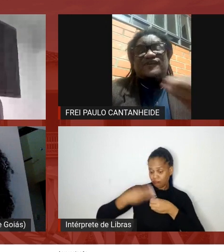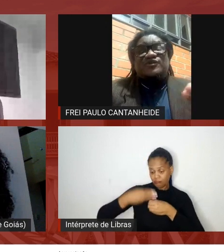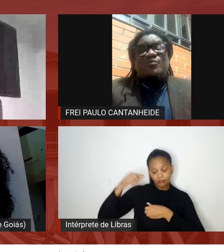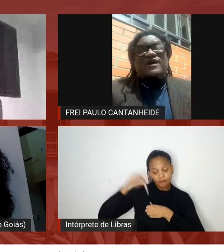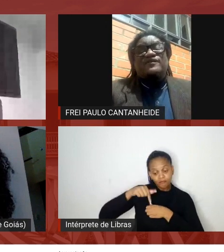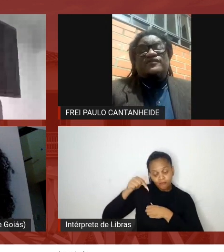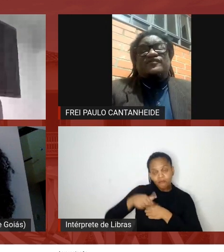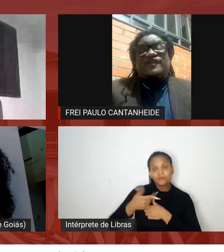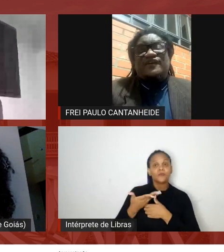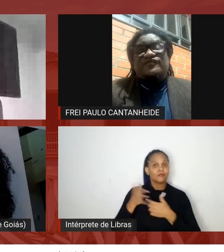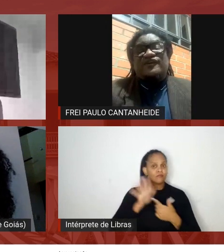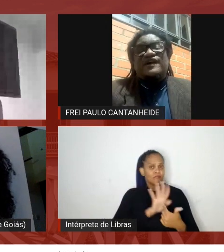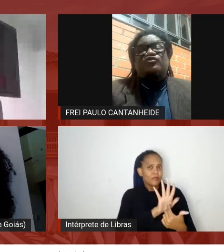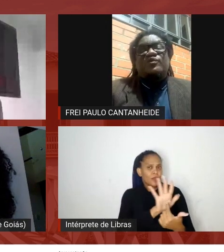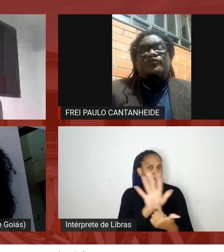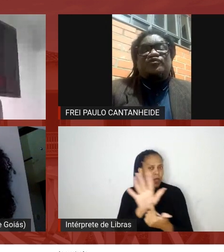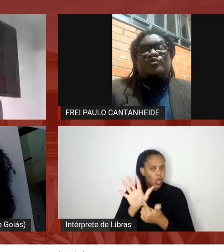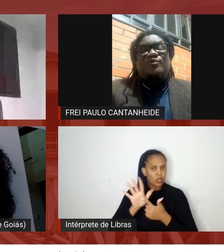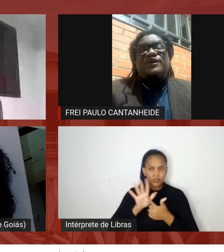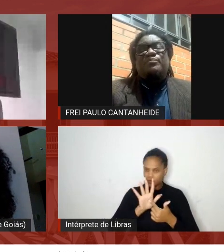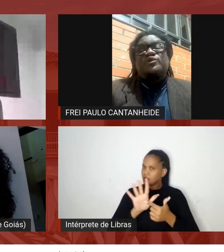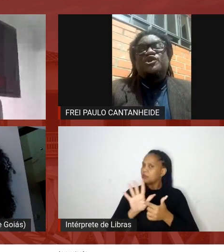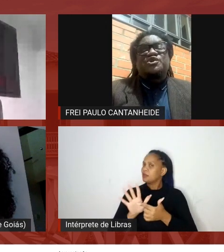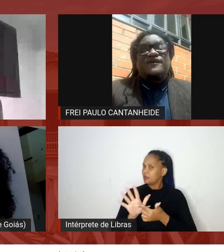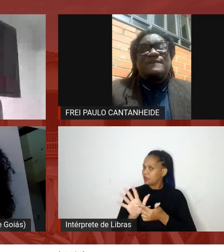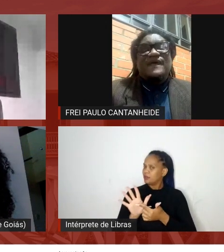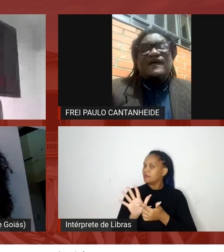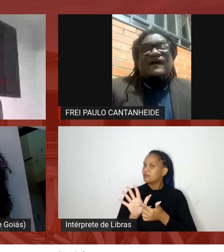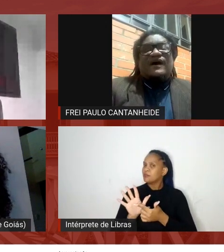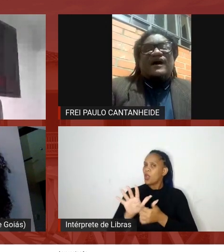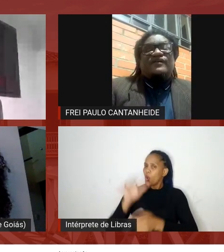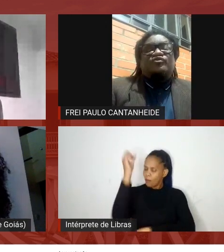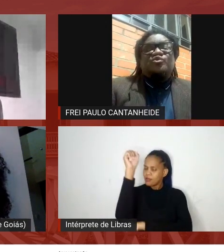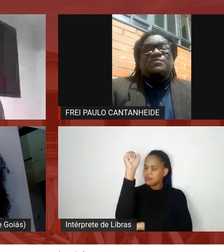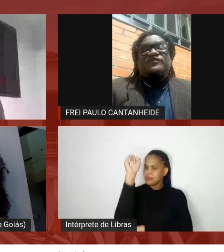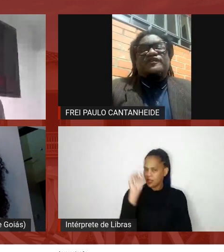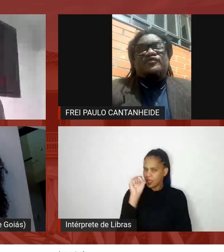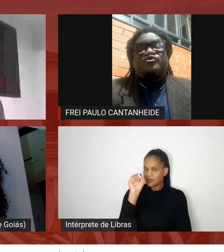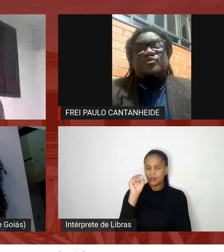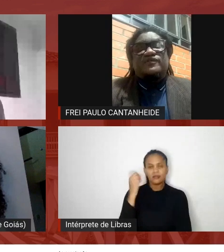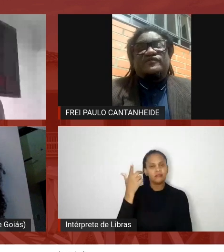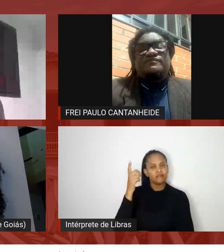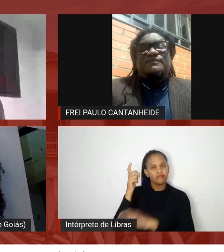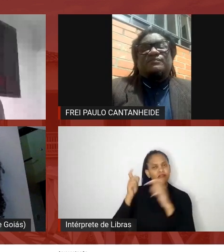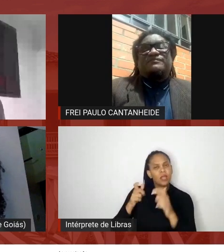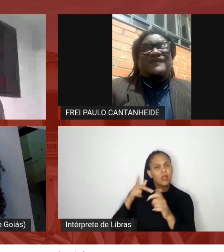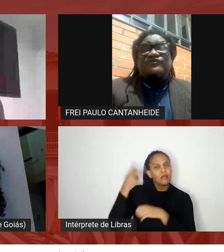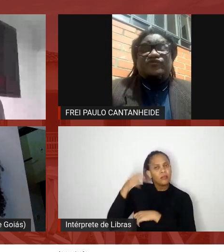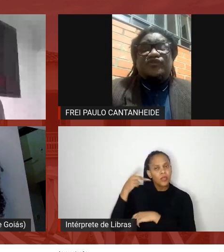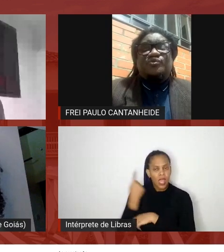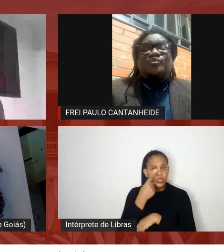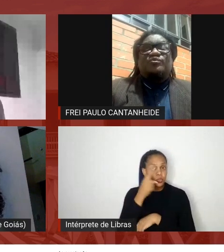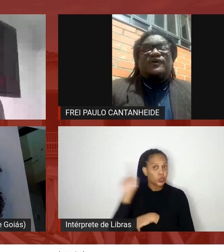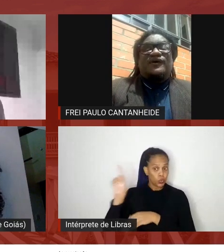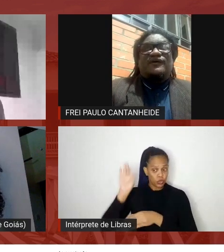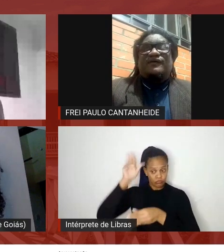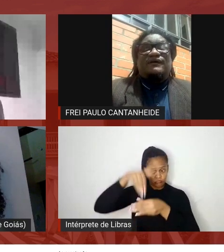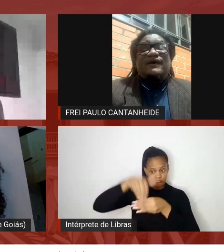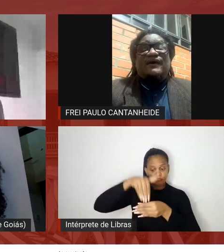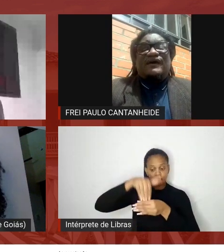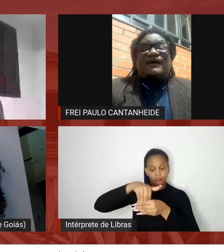apresenta uma resistência na sua fisionomia política as últimas eleições tem sido